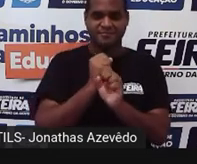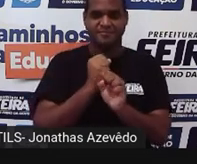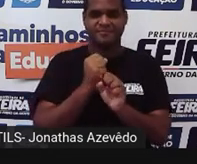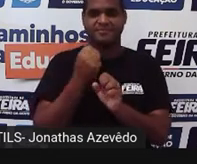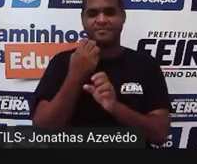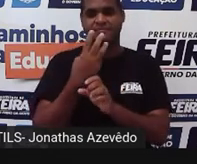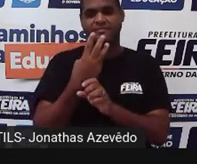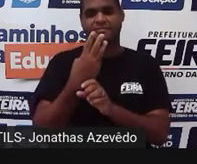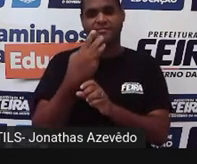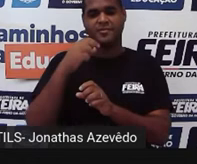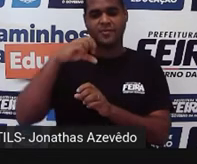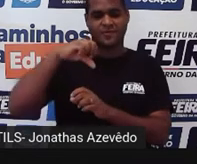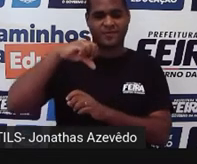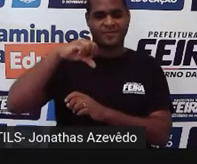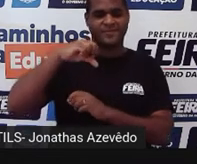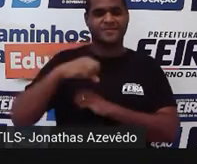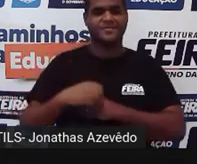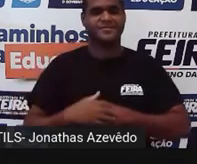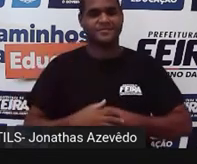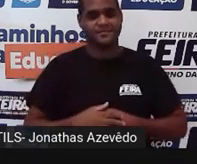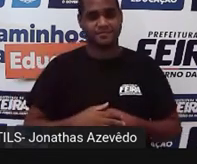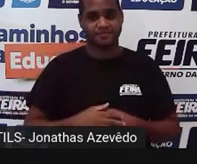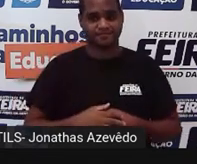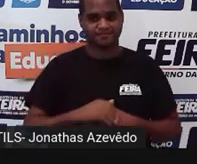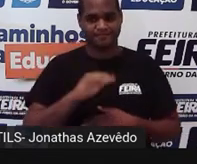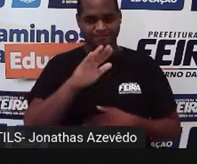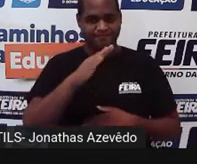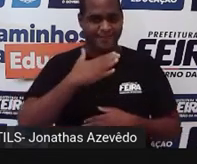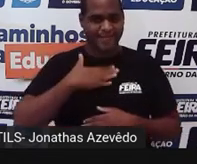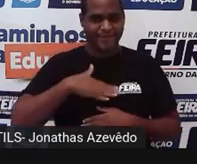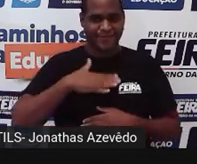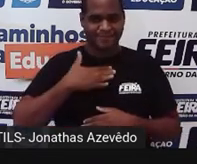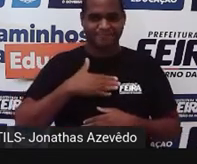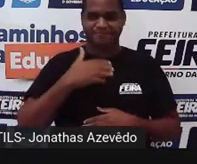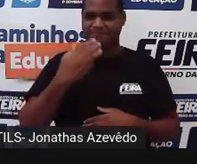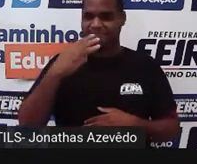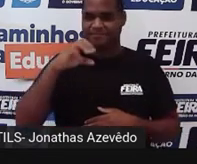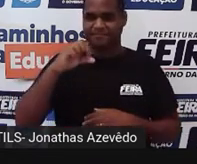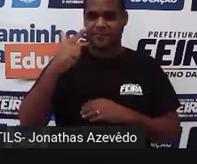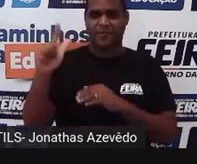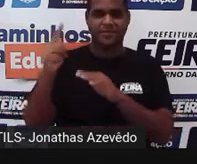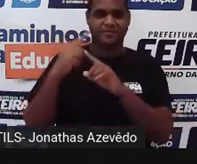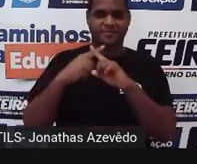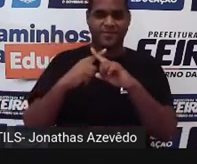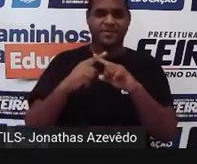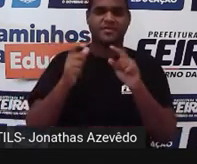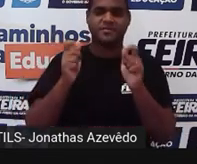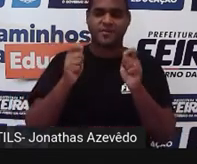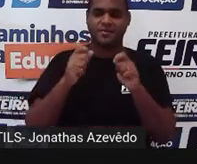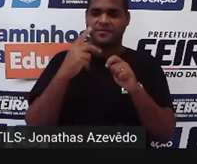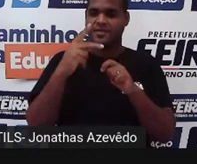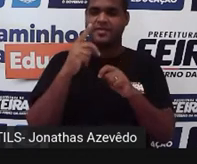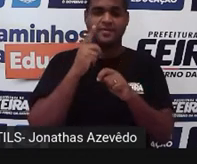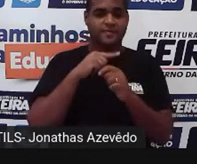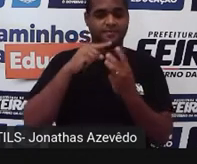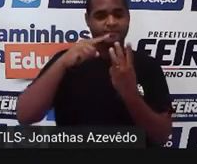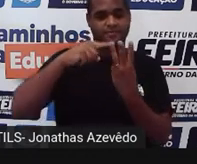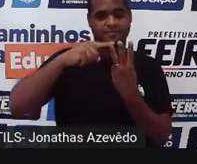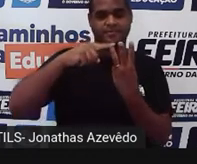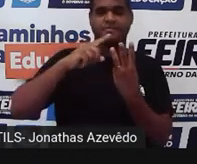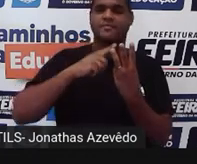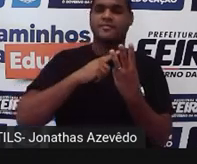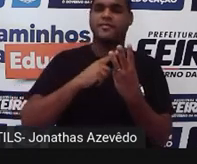39. Segura o 39, porque tem mais uma multiplicação, que é a da unidade